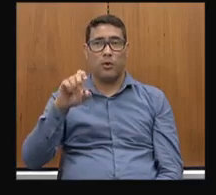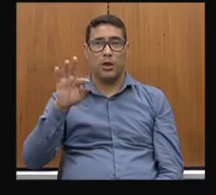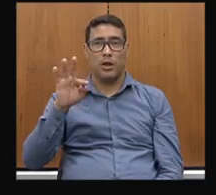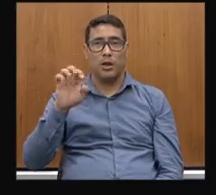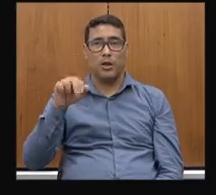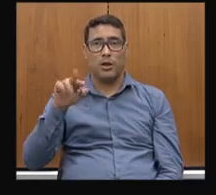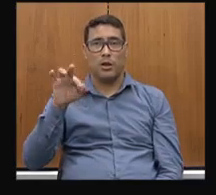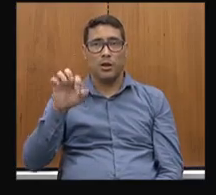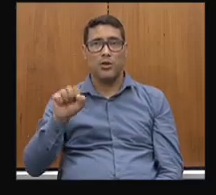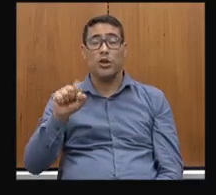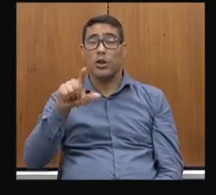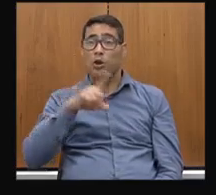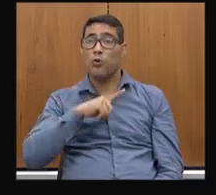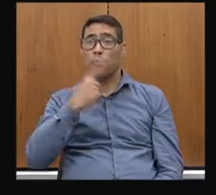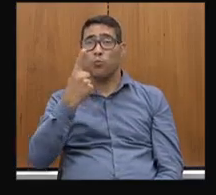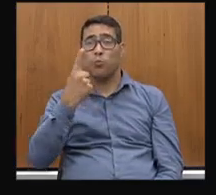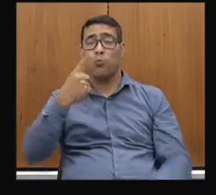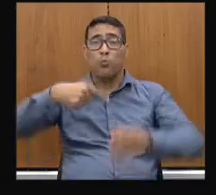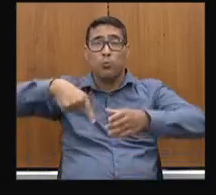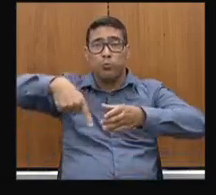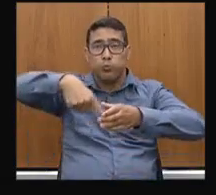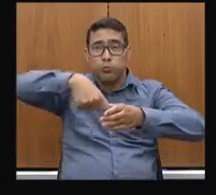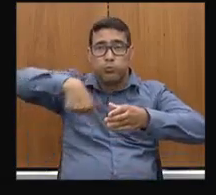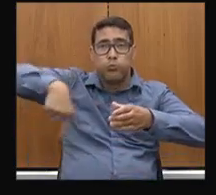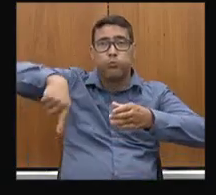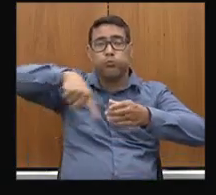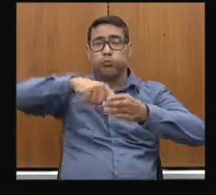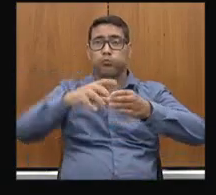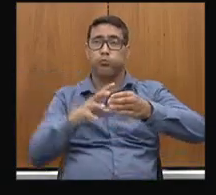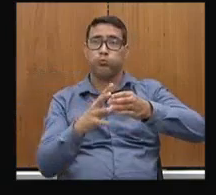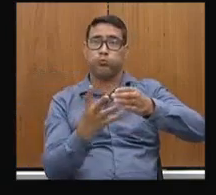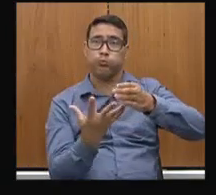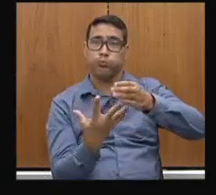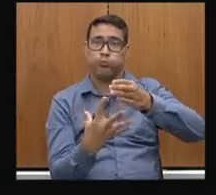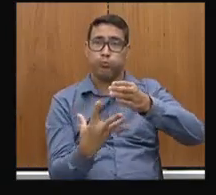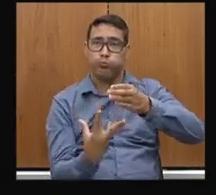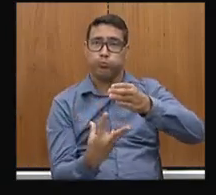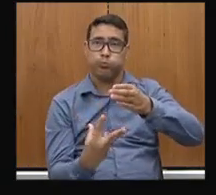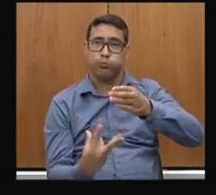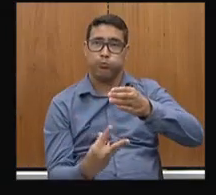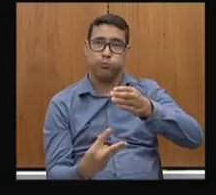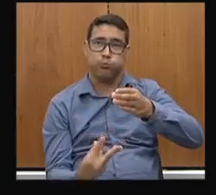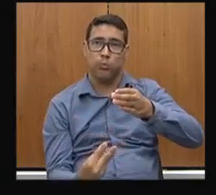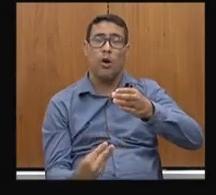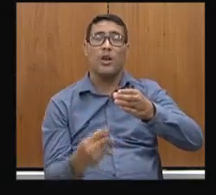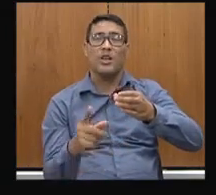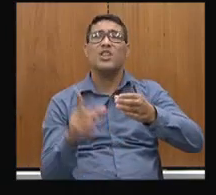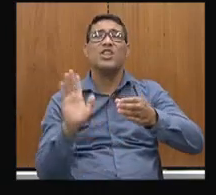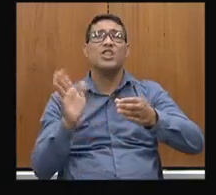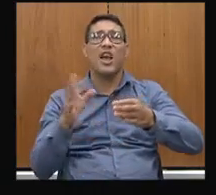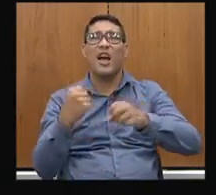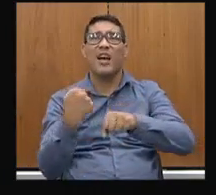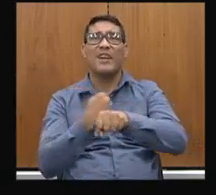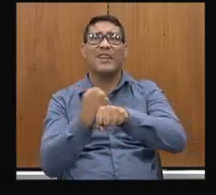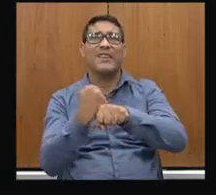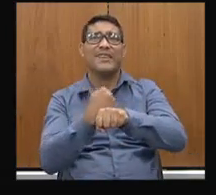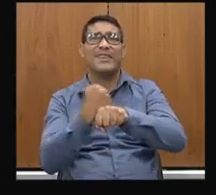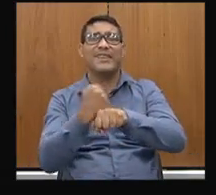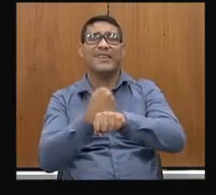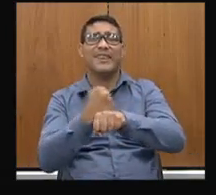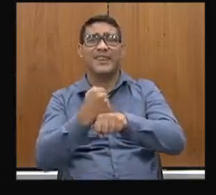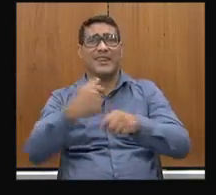crateras que está, já fez aniversário, já fez aniversário. ela tem aproximadamente,